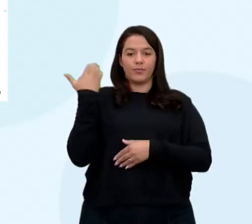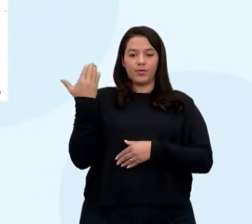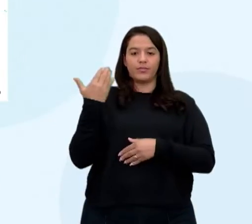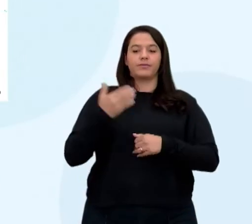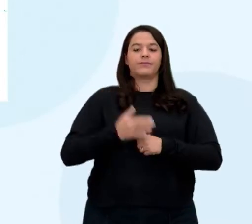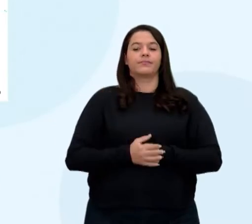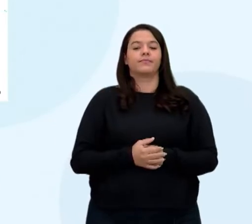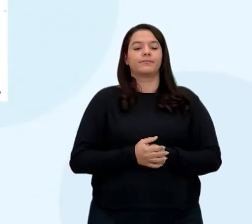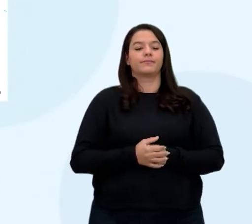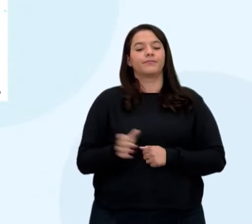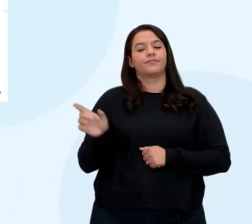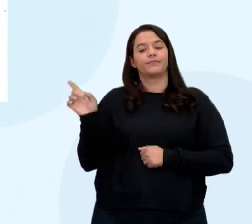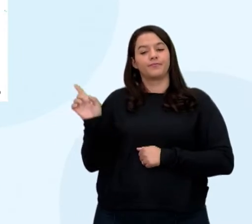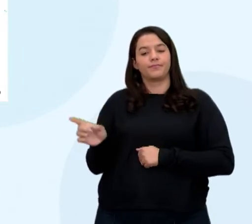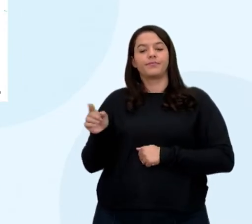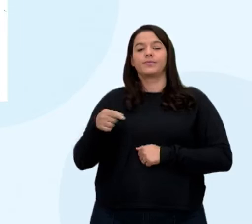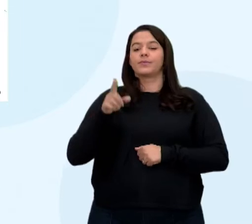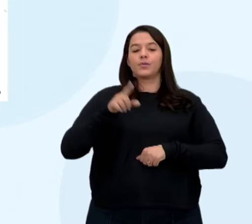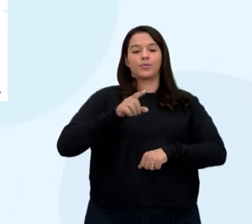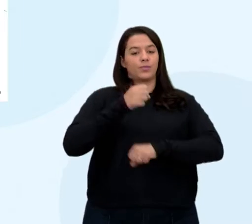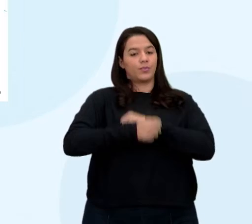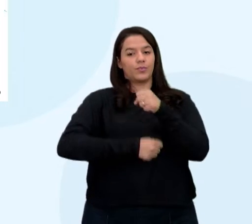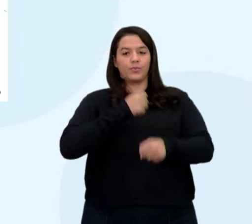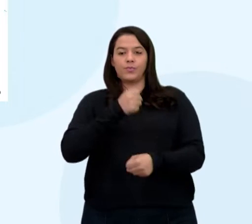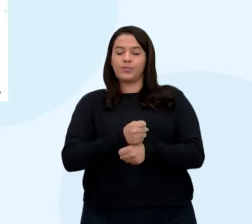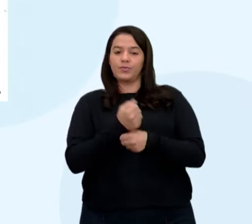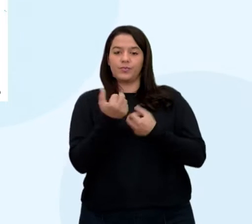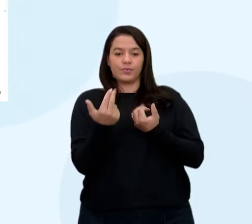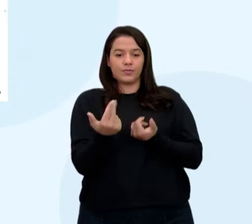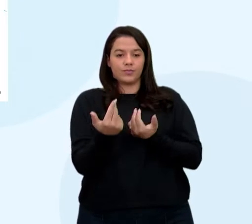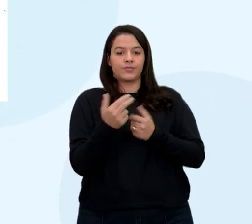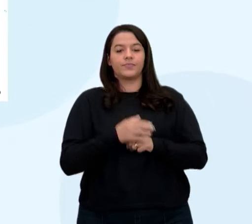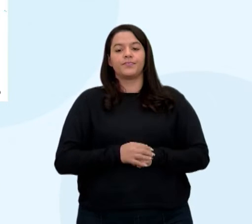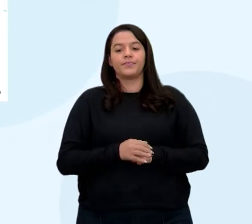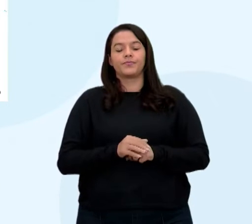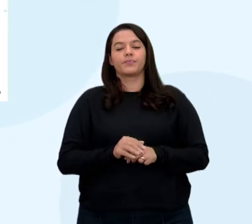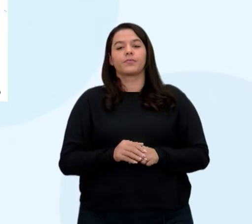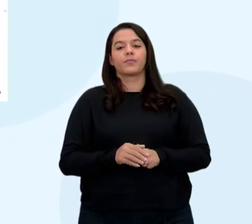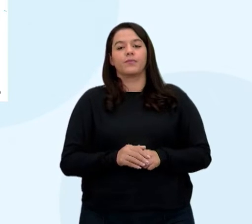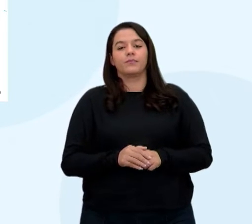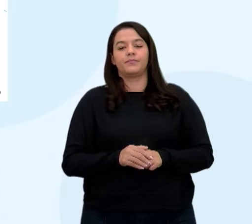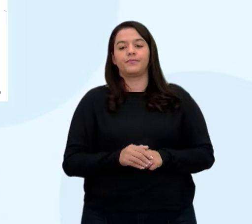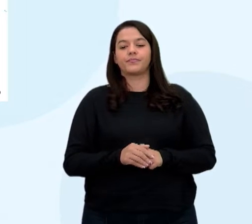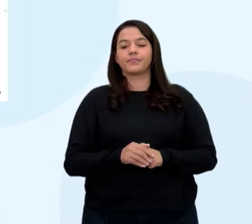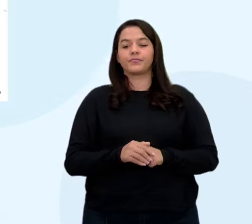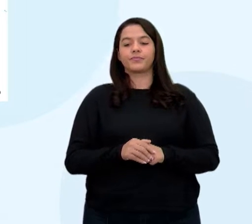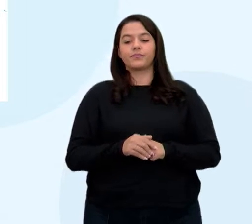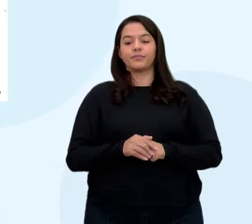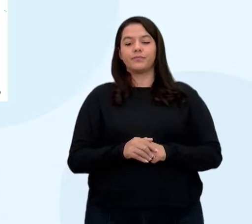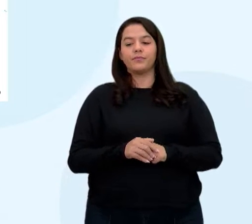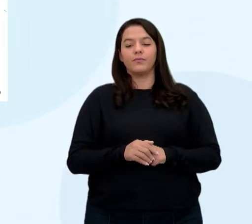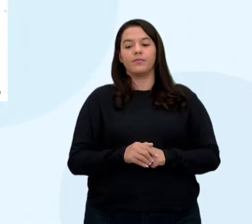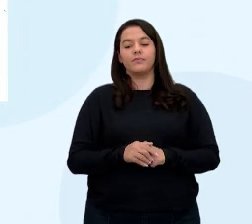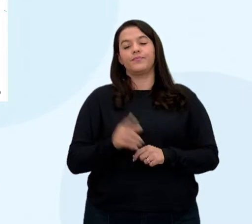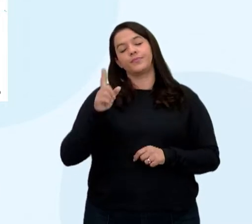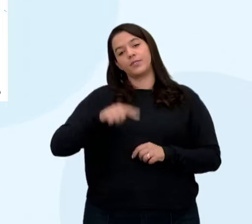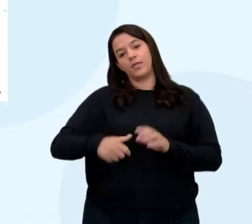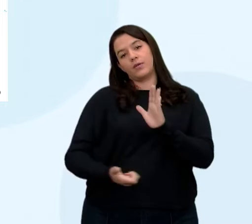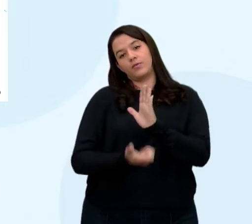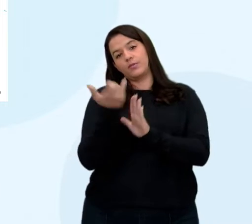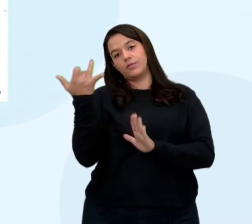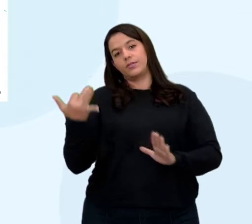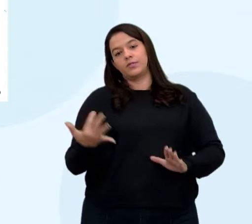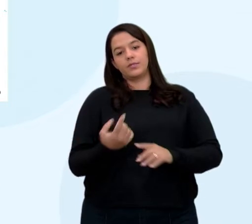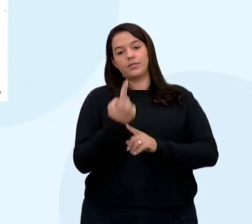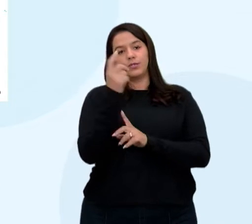mortalidade infantil no mundo no mesmo ano. Está certo? Então, nós temos lá, por exemplo, a quantidade aí é